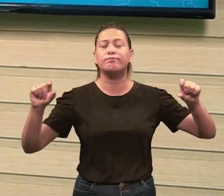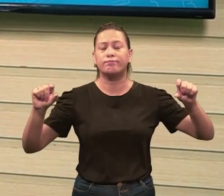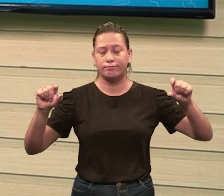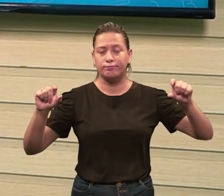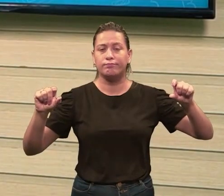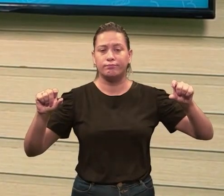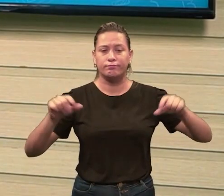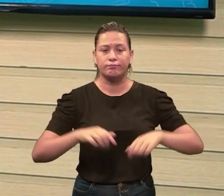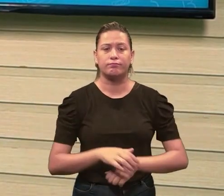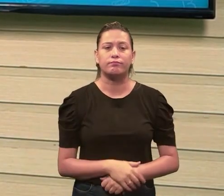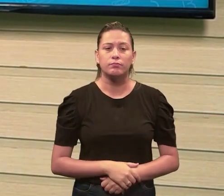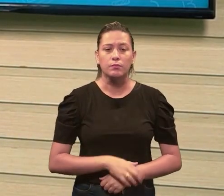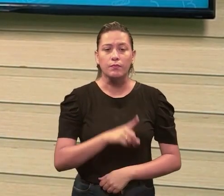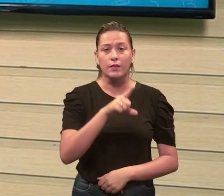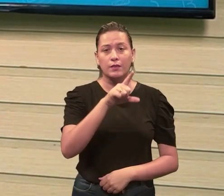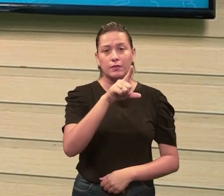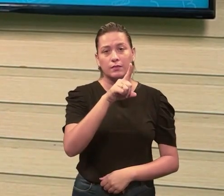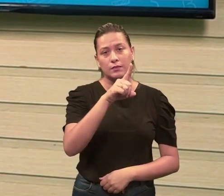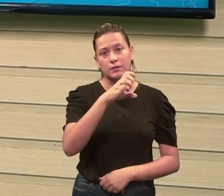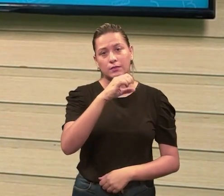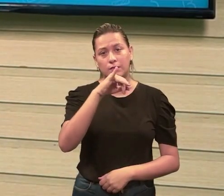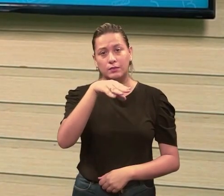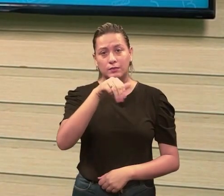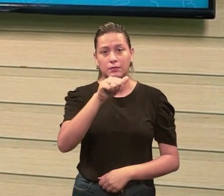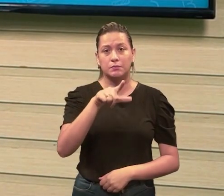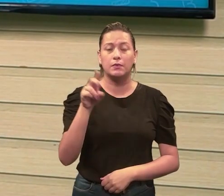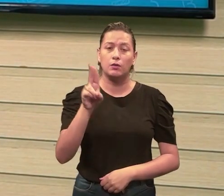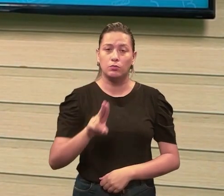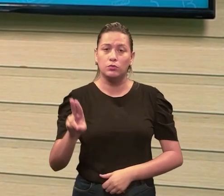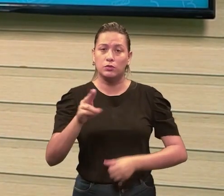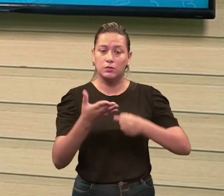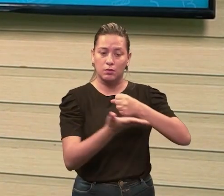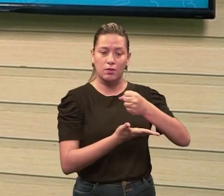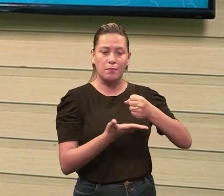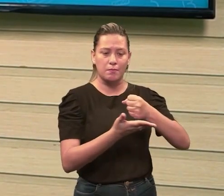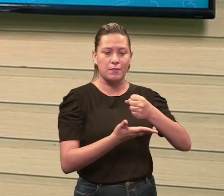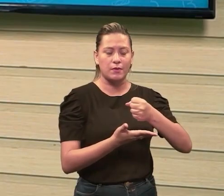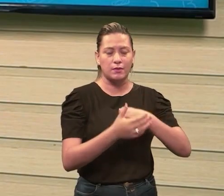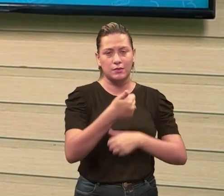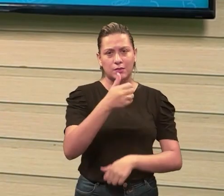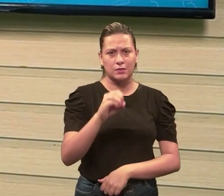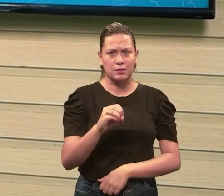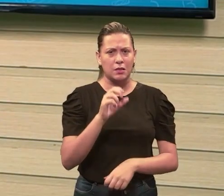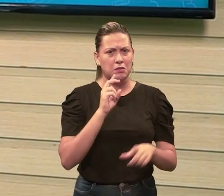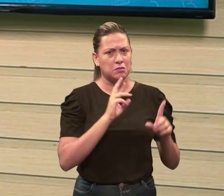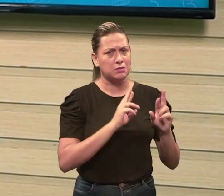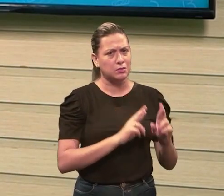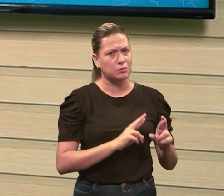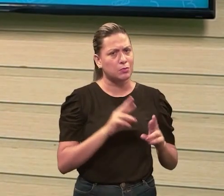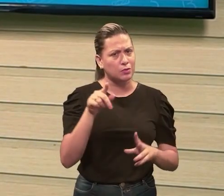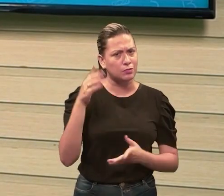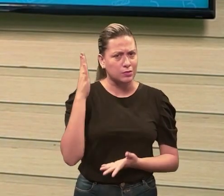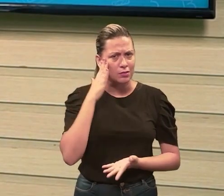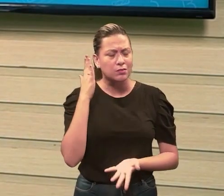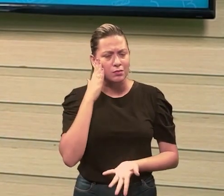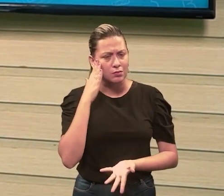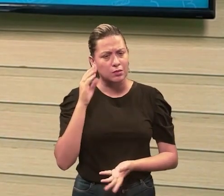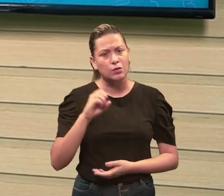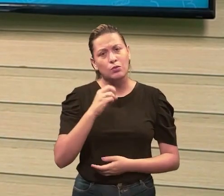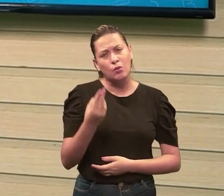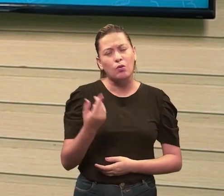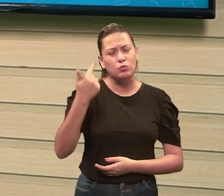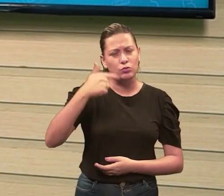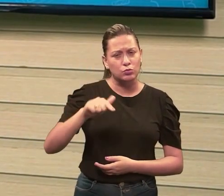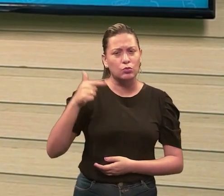forma aqui, também de decimal, mas utilizando a base 10, tá? Espero que vocês tenham entendido, se não, vocês